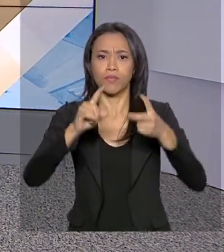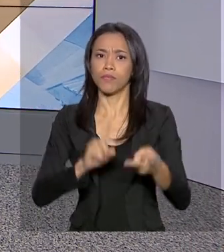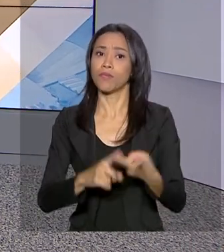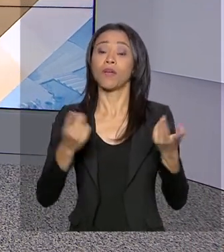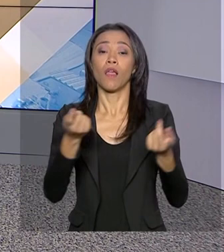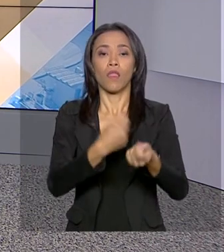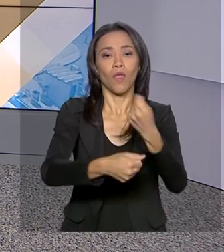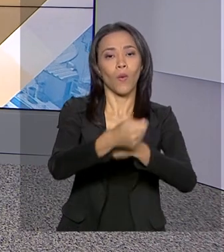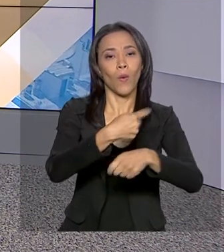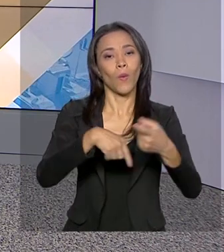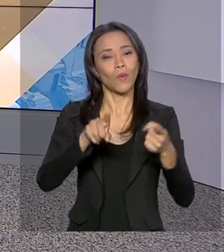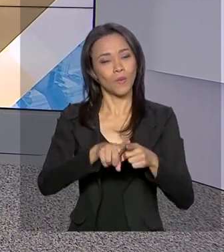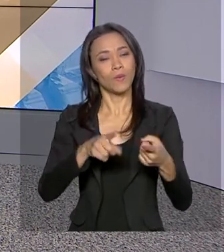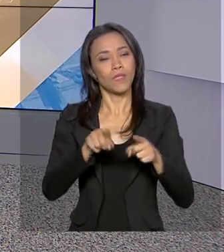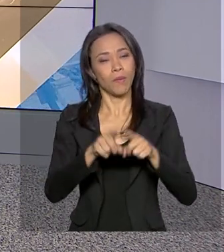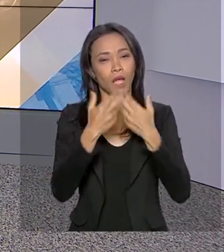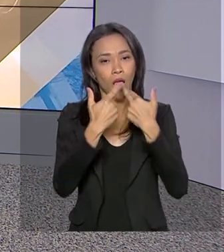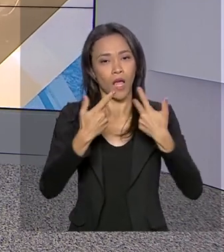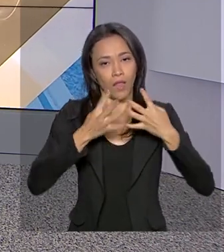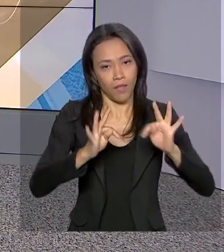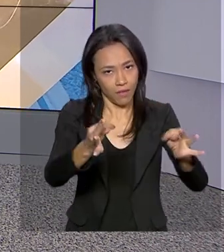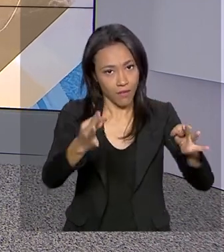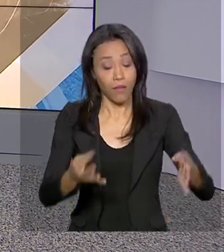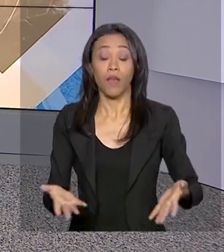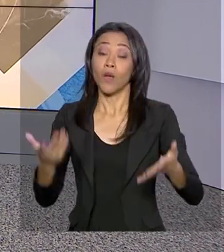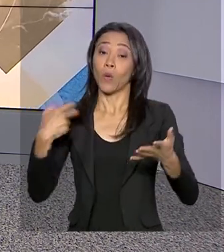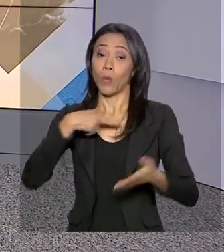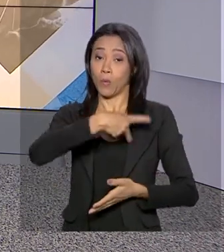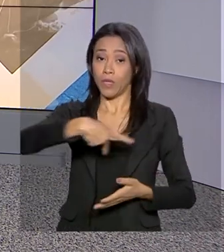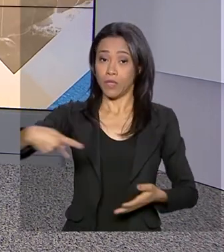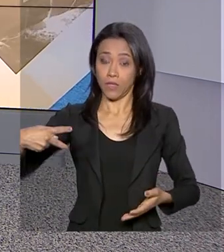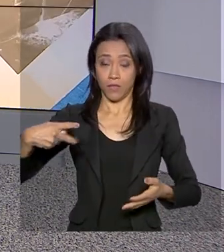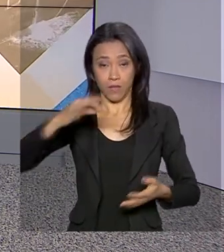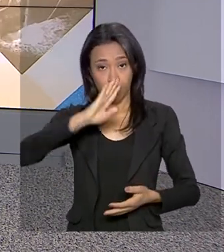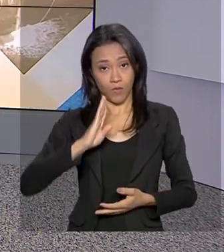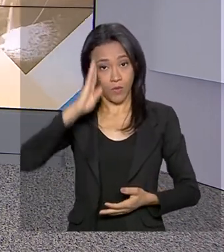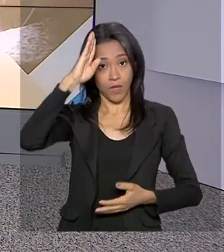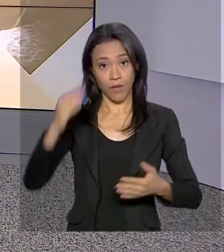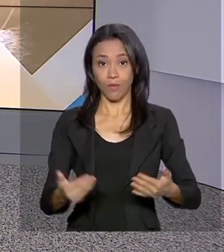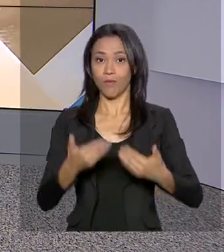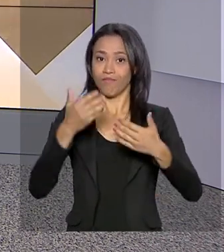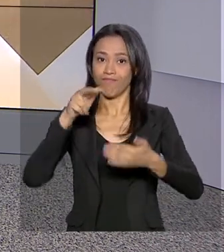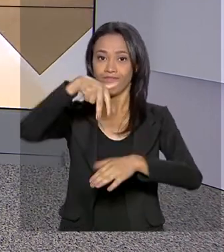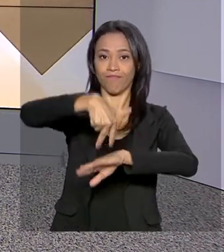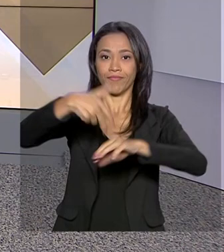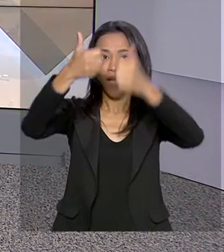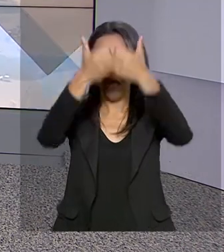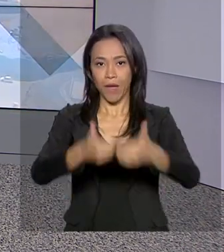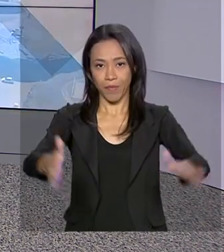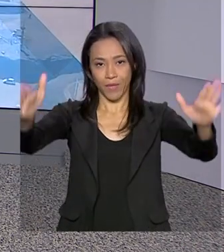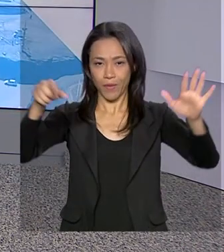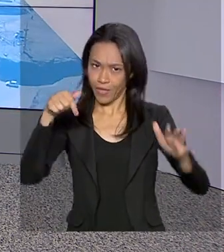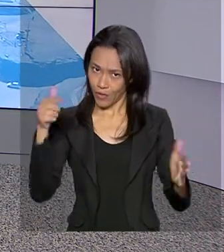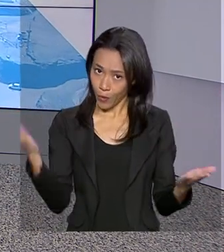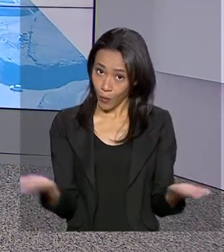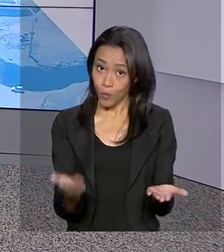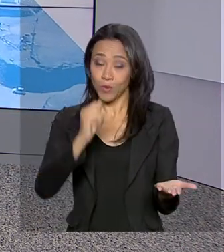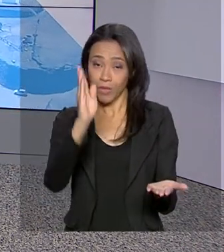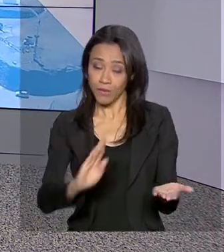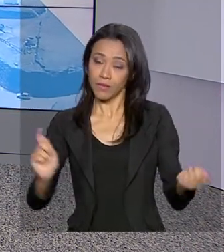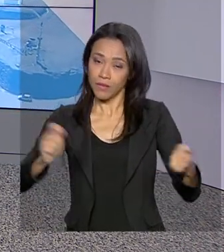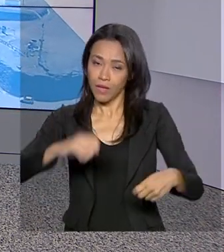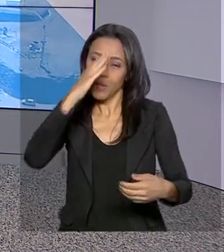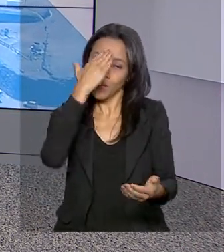e inovação. O presidente Jair Bolsonaro abriu o evento garantindo que hoje o Brasil é um lugar confiável para investir.